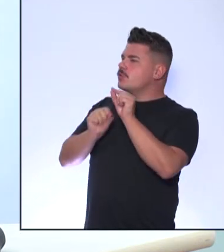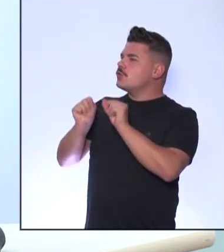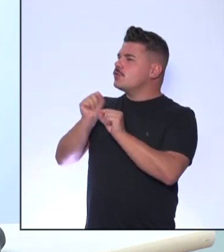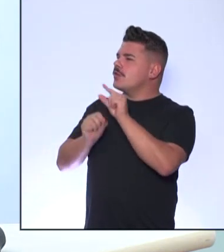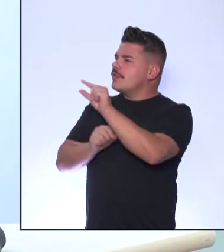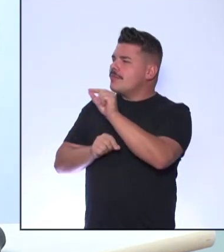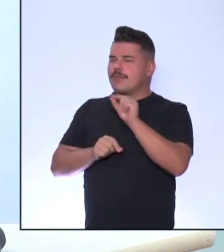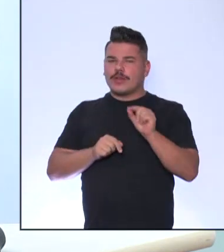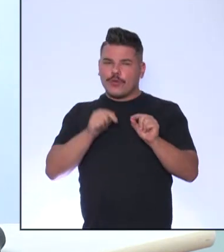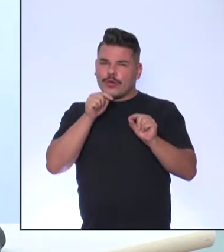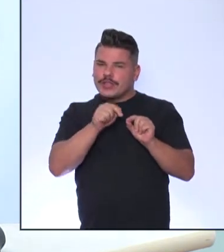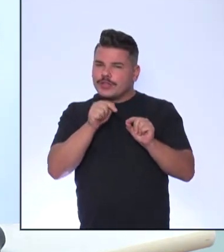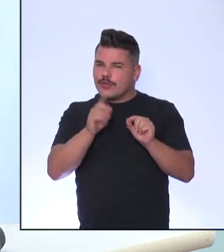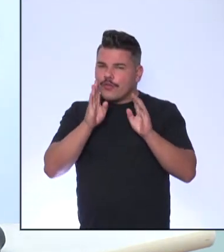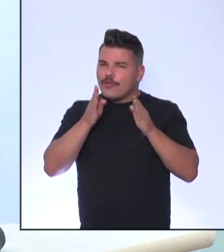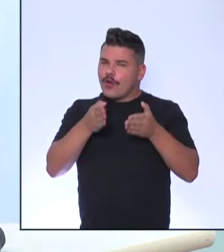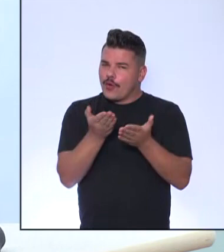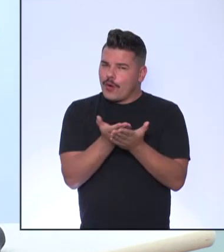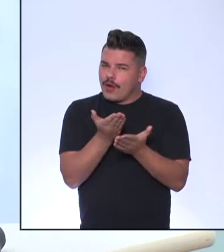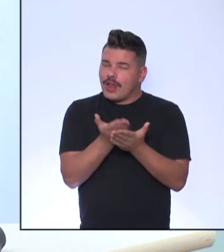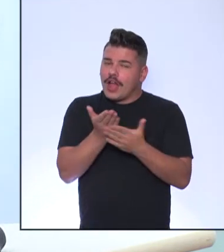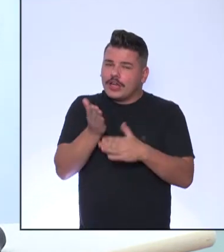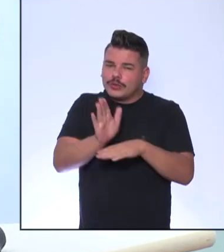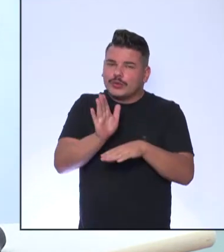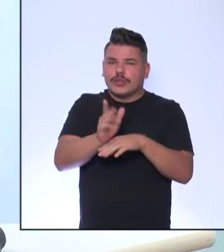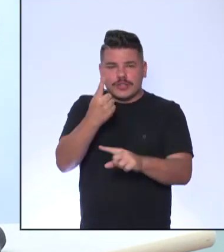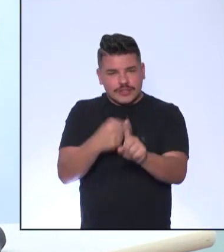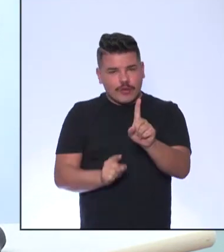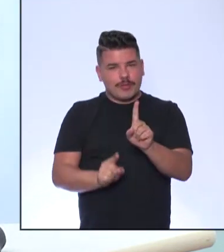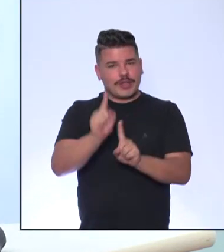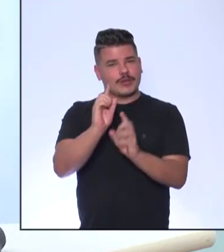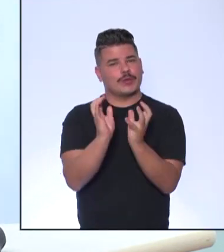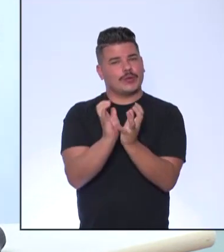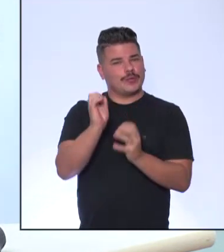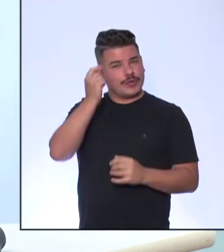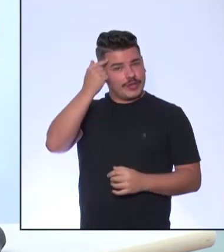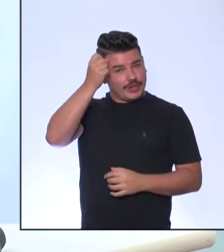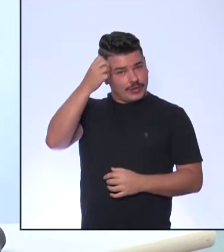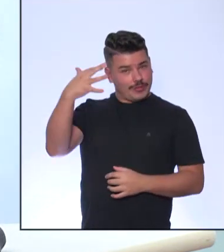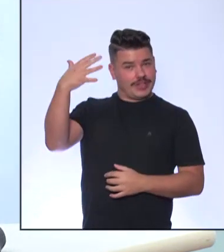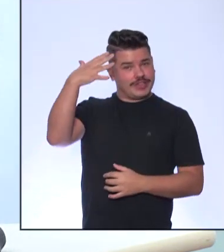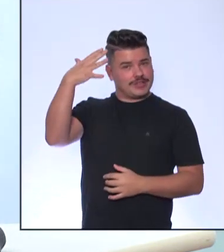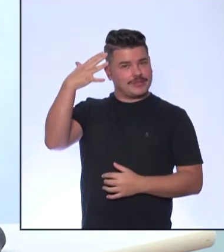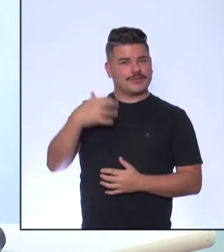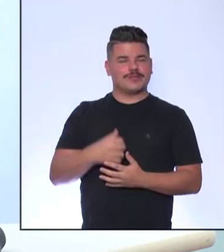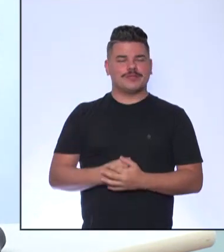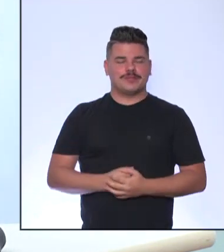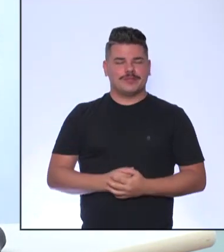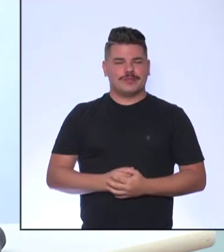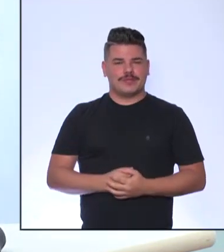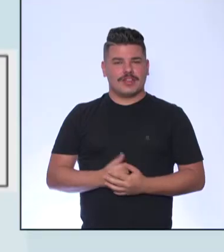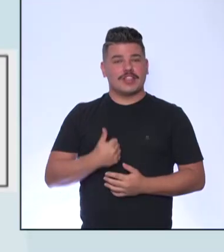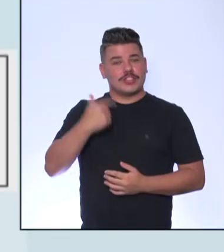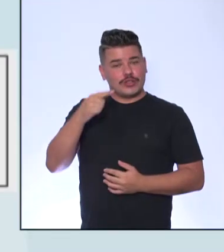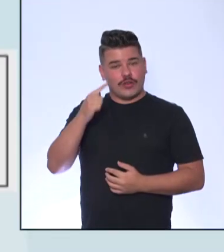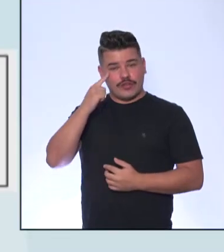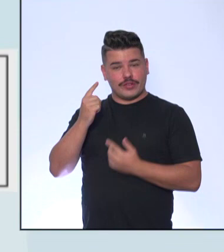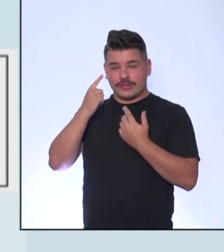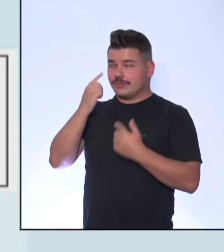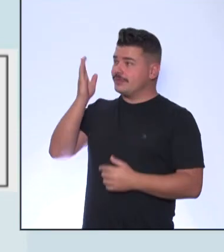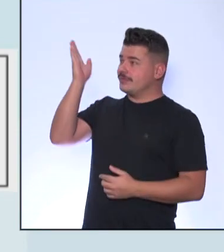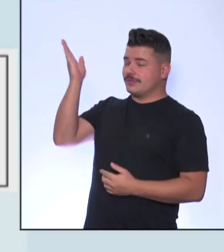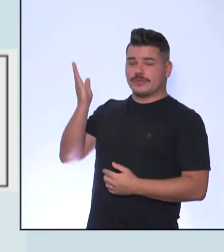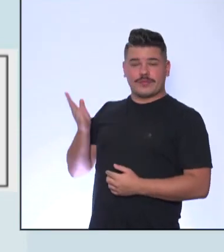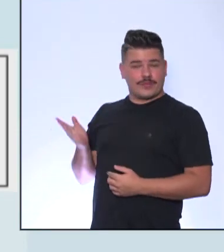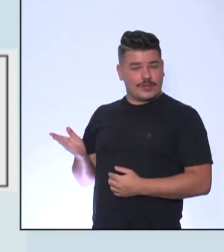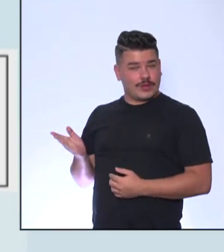Uma outra parte Que auxiliou esse iluminismo O que eu vou pedir para vocês Eu vou pôr o fragmento novamente na tela São dois